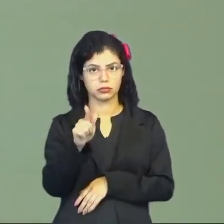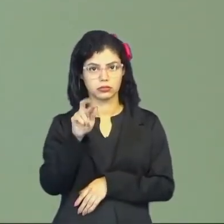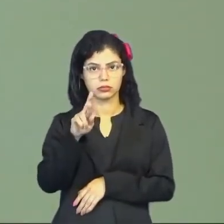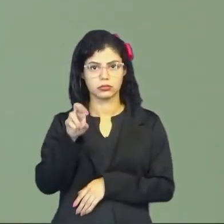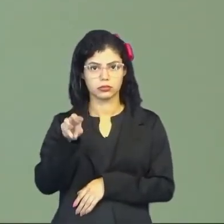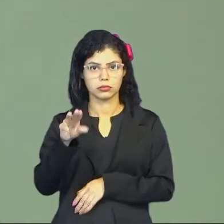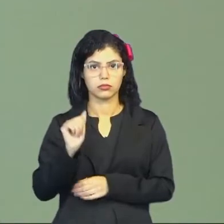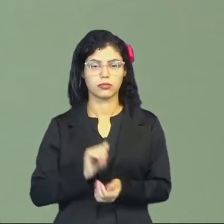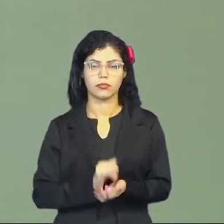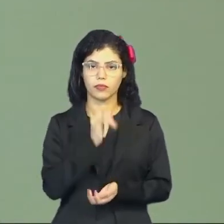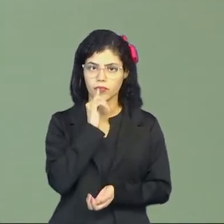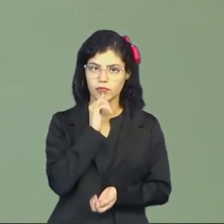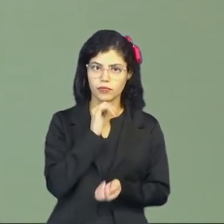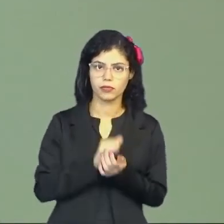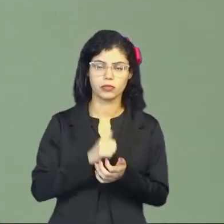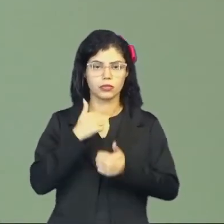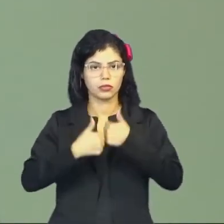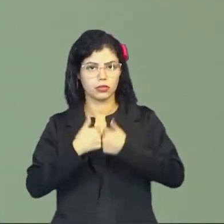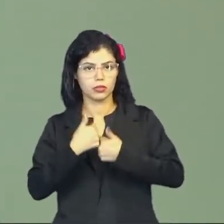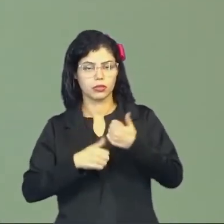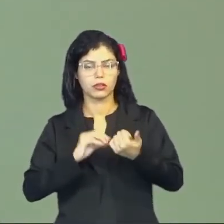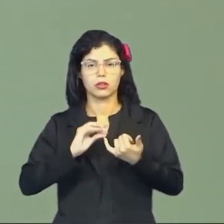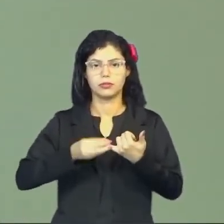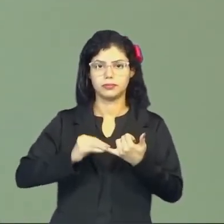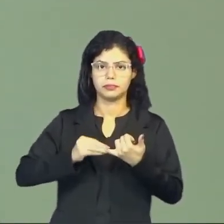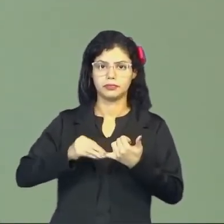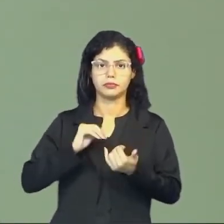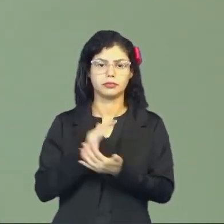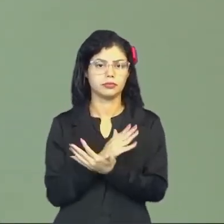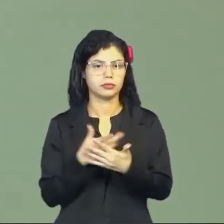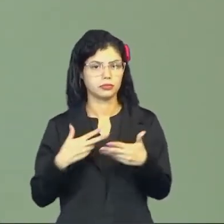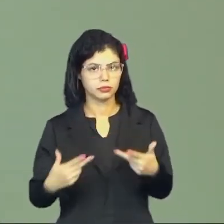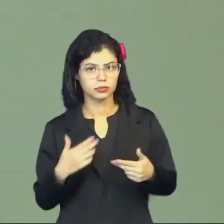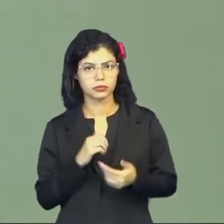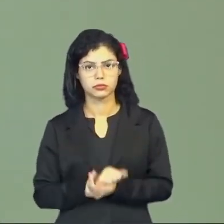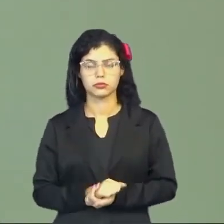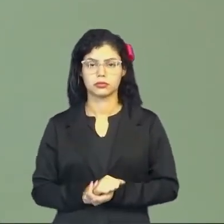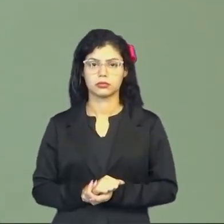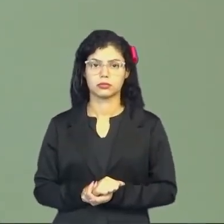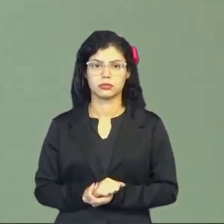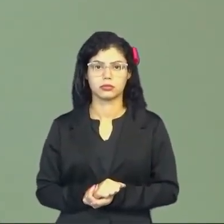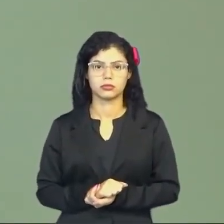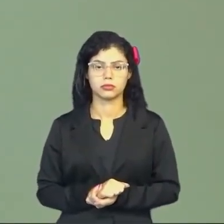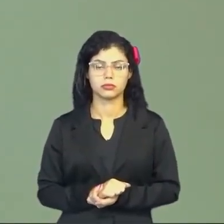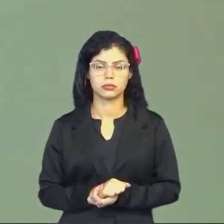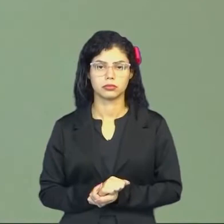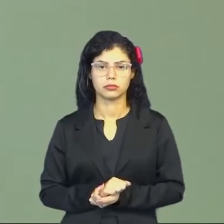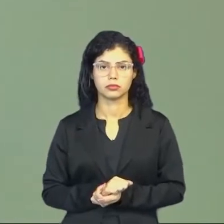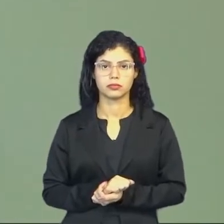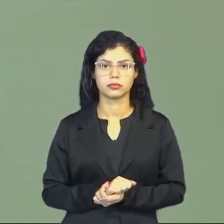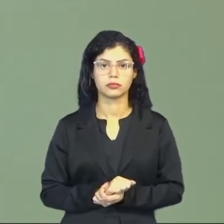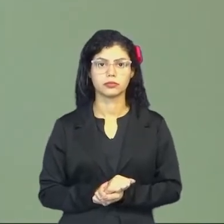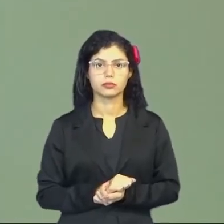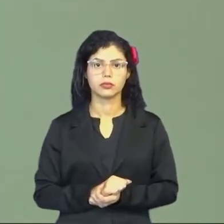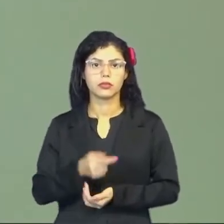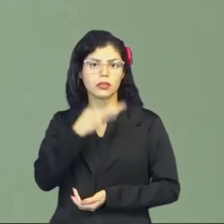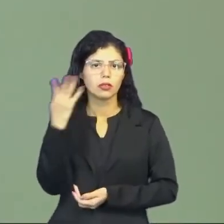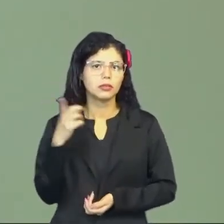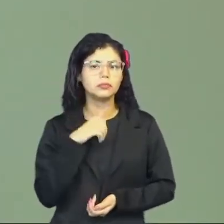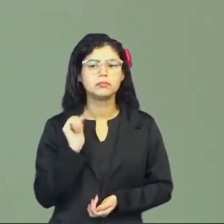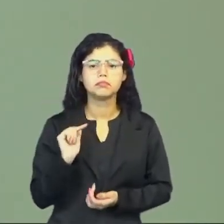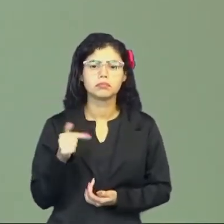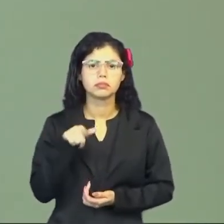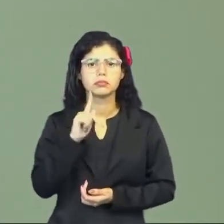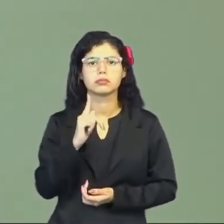aí um quilo de feijão, um quilo de arroz, um quilo de alguma coisa. Então, você diga, quanto é que é um